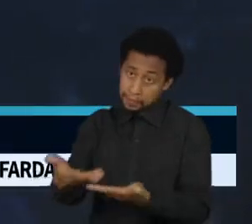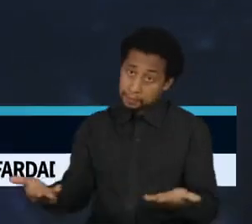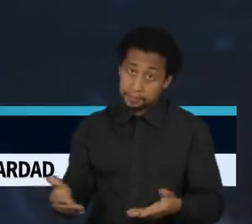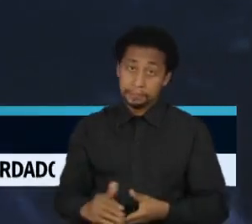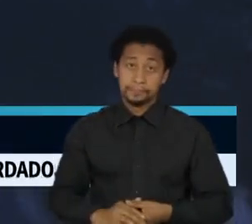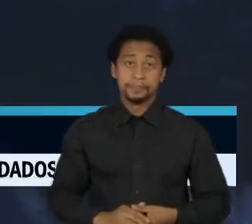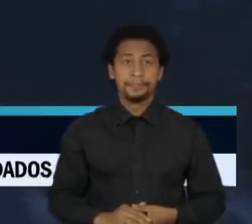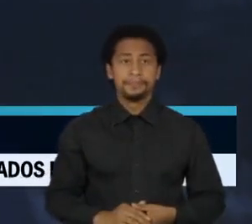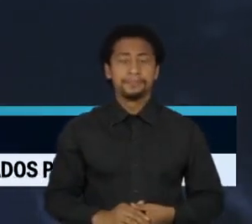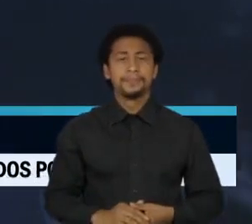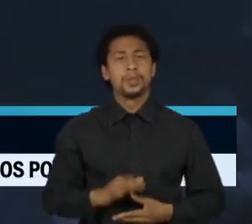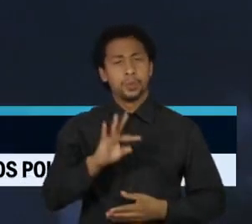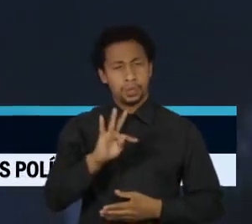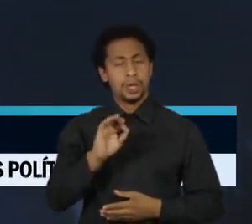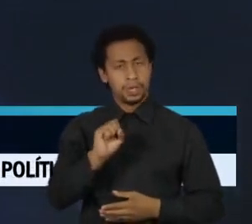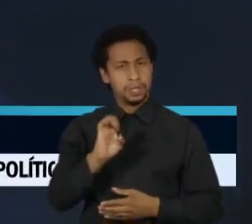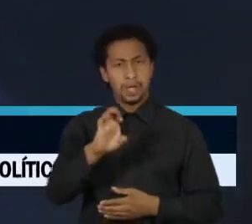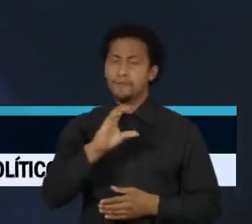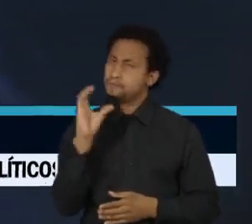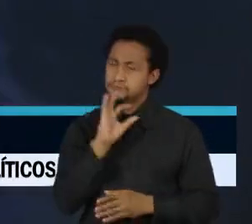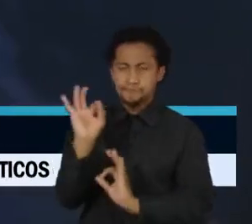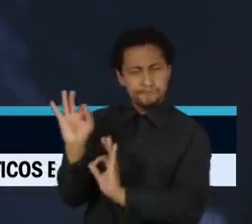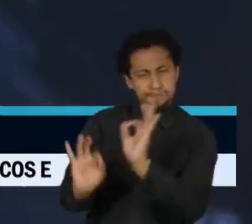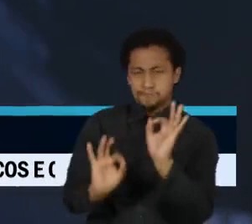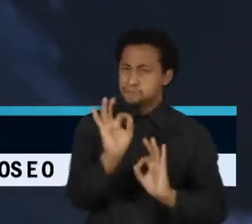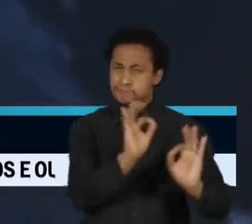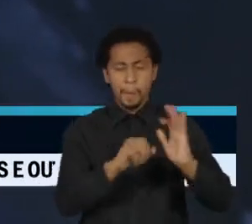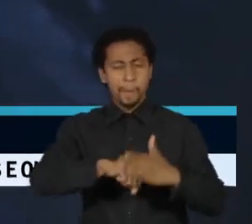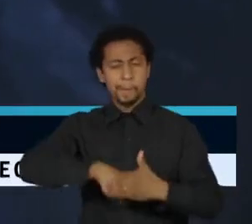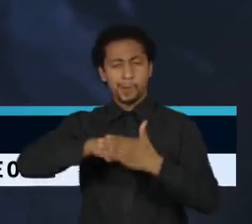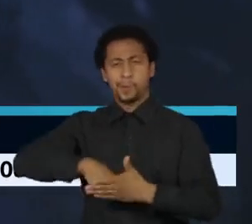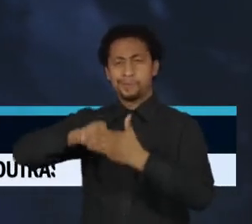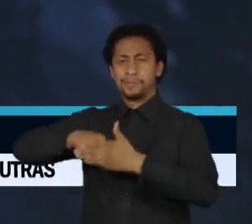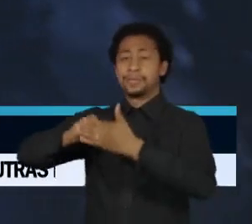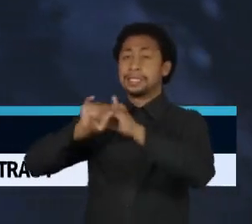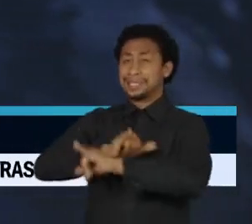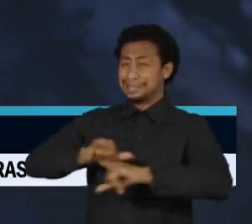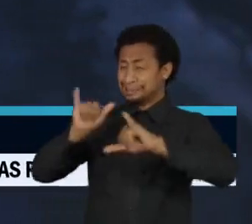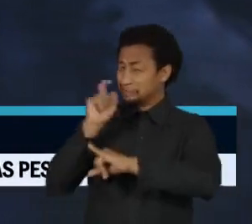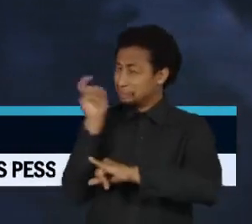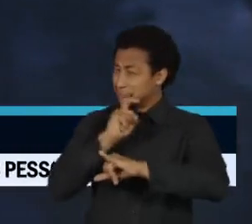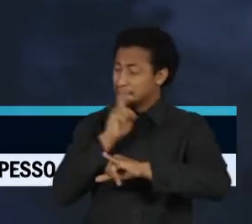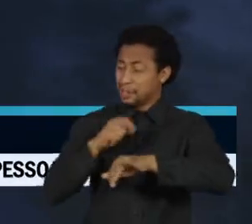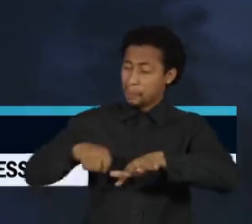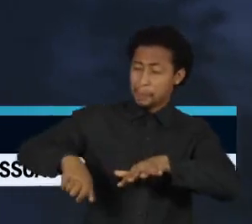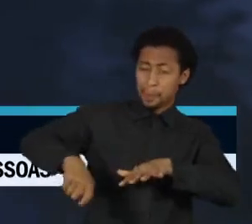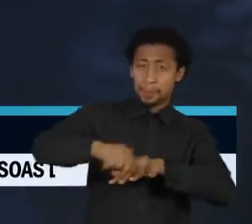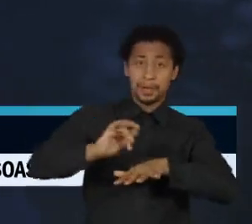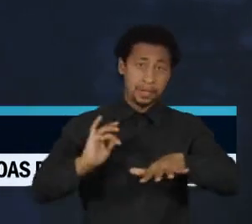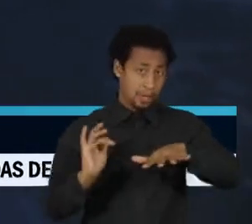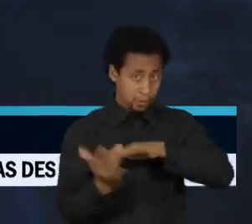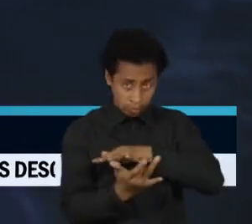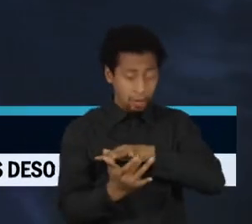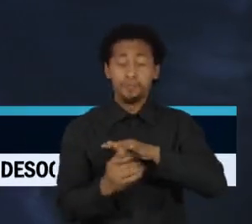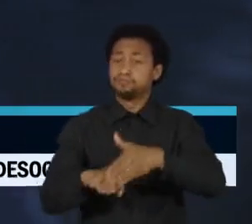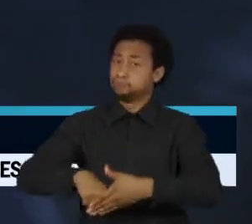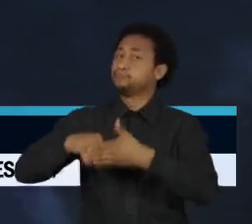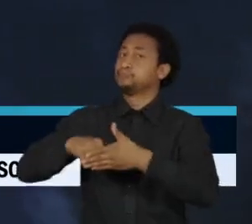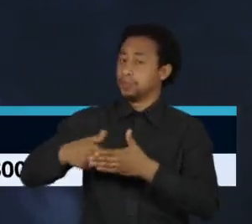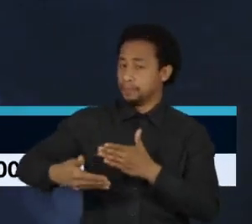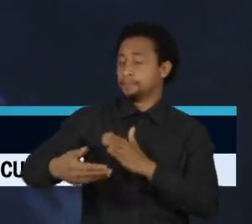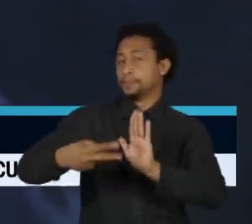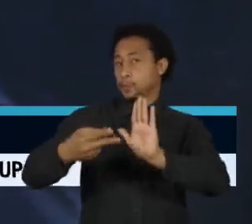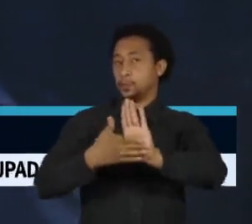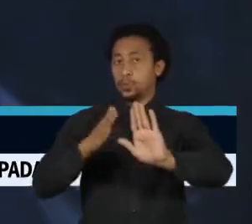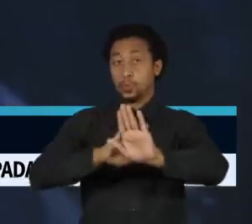O Superior Eleitoral corre para bloquear milhares de notícias falsas divulgadas nas redes sociais nessa reta final do segundo turno. Hoje